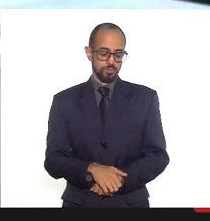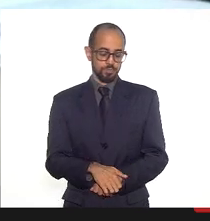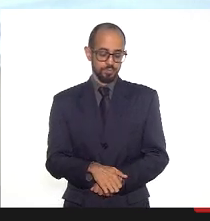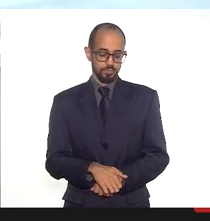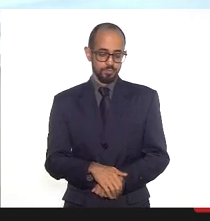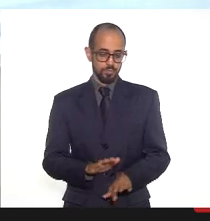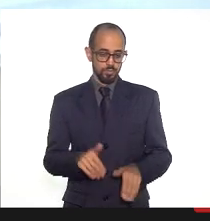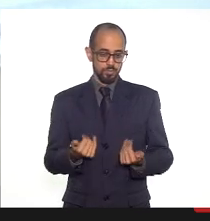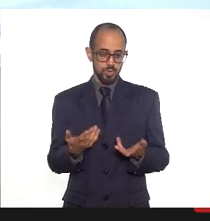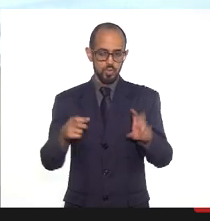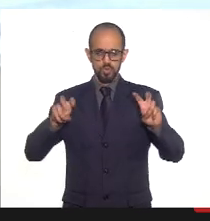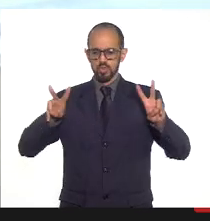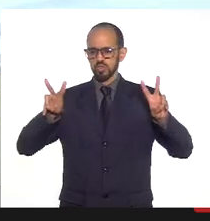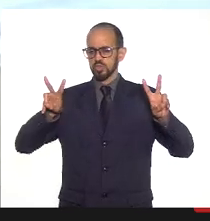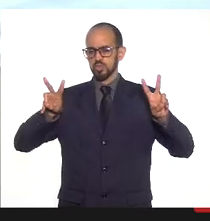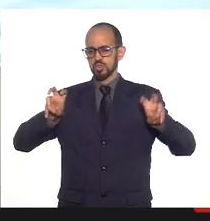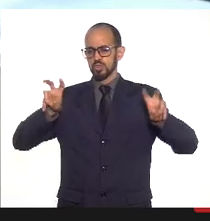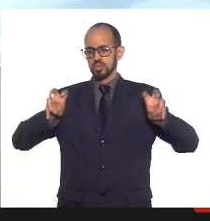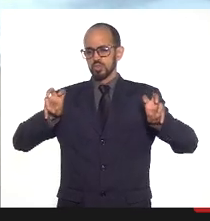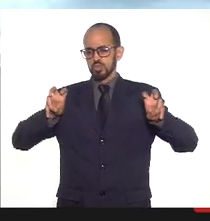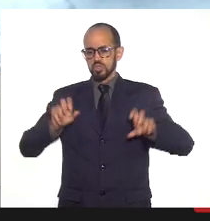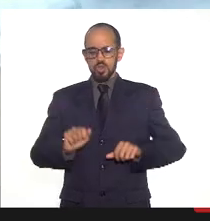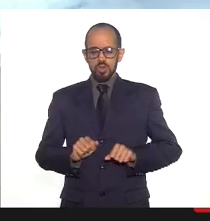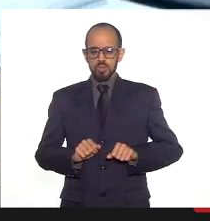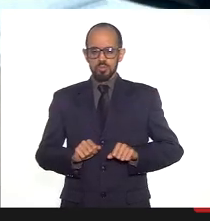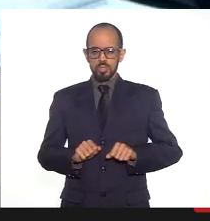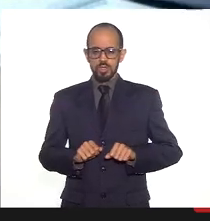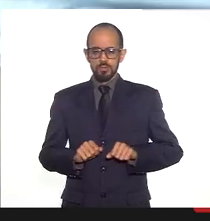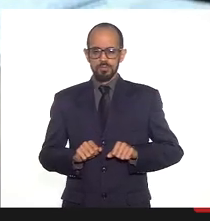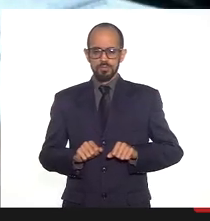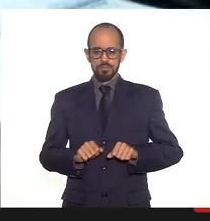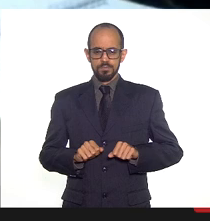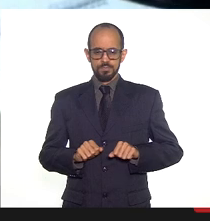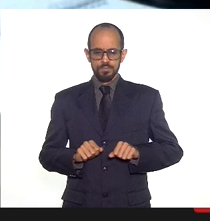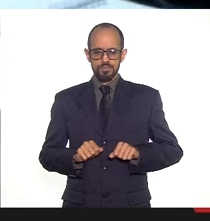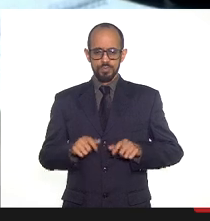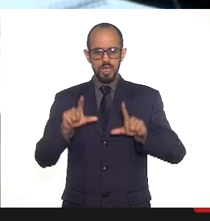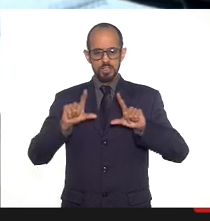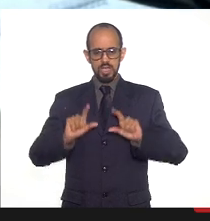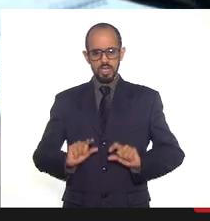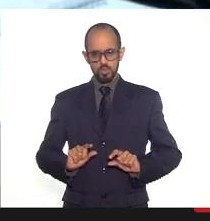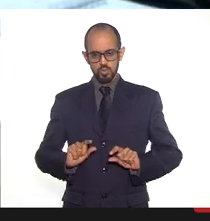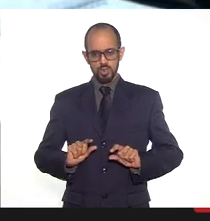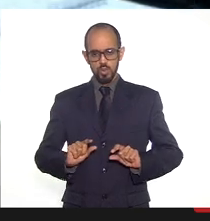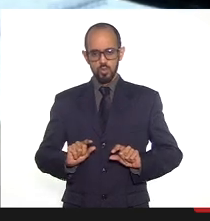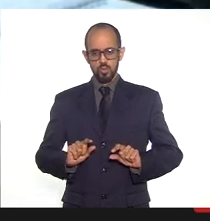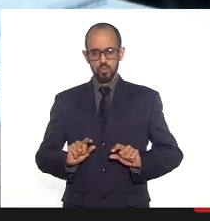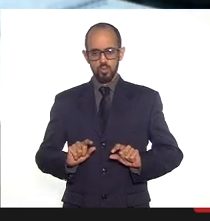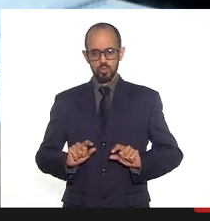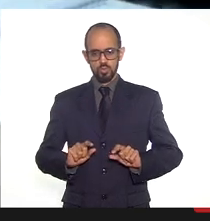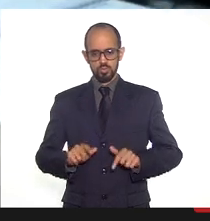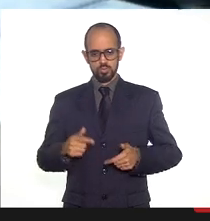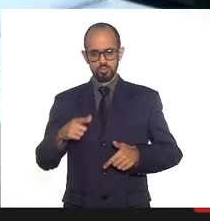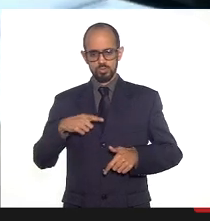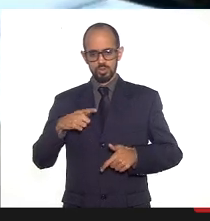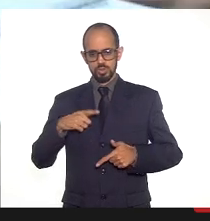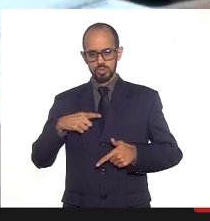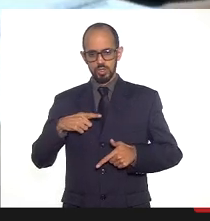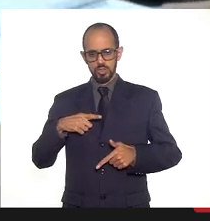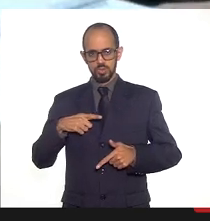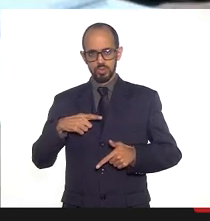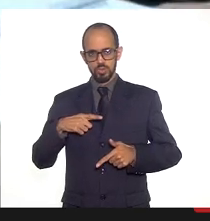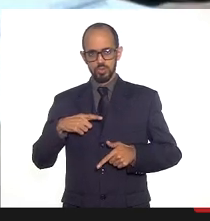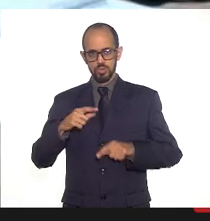Na questão da redução, a gente tem aí a